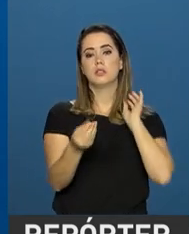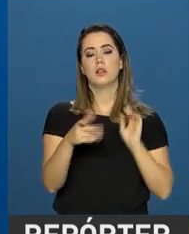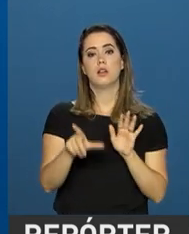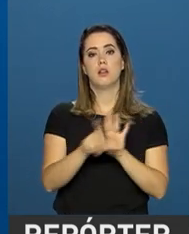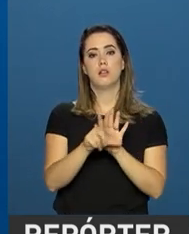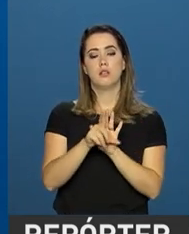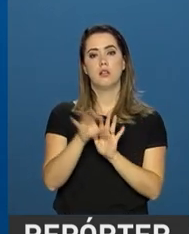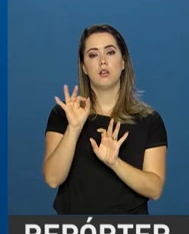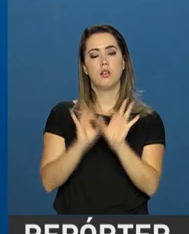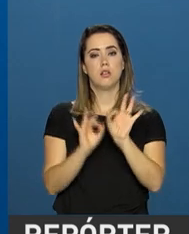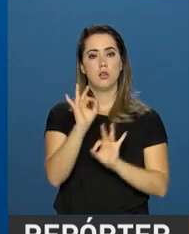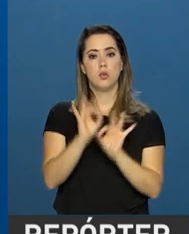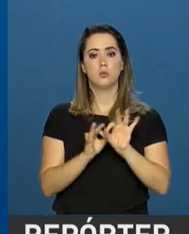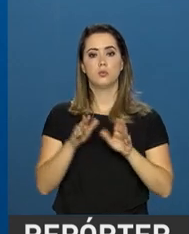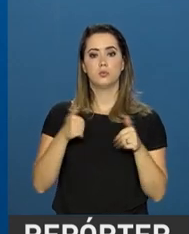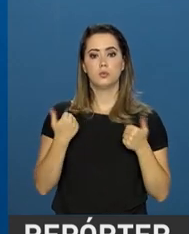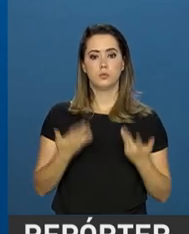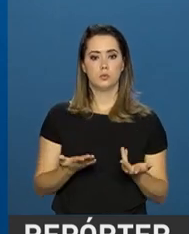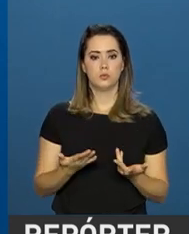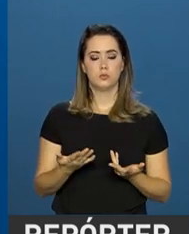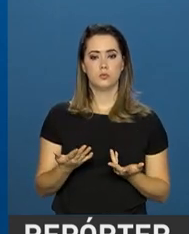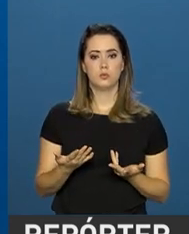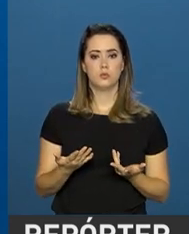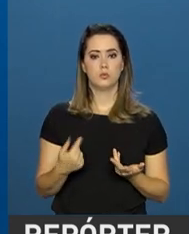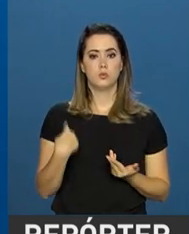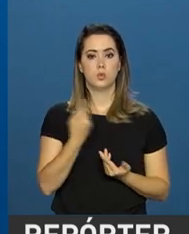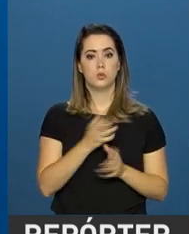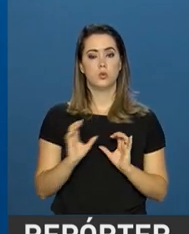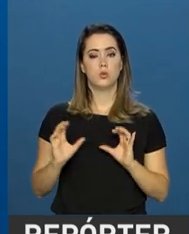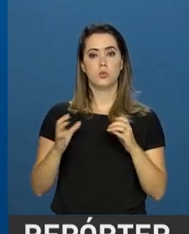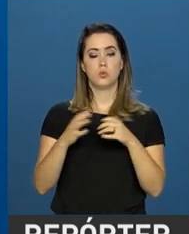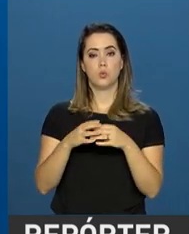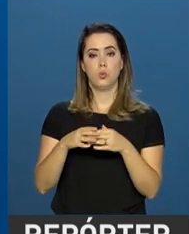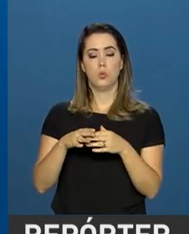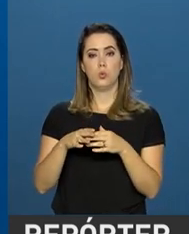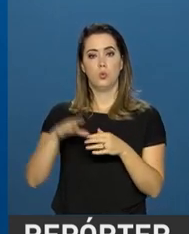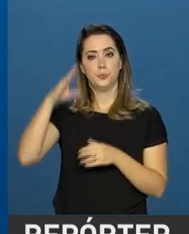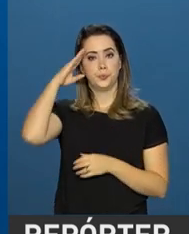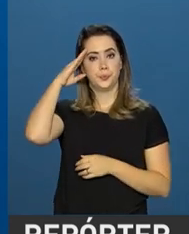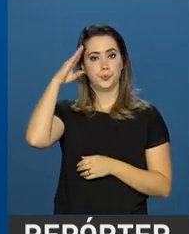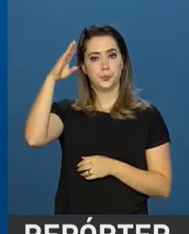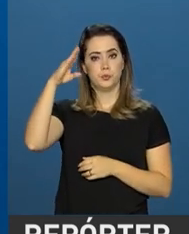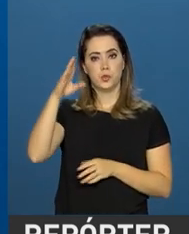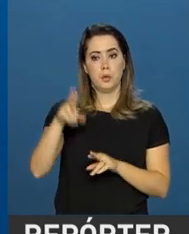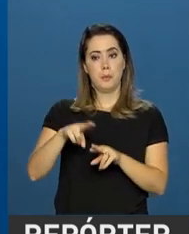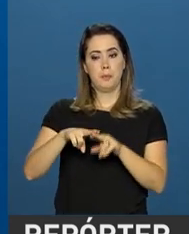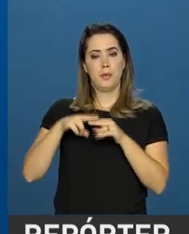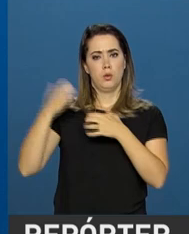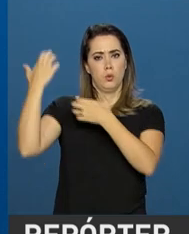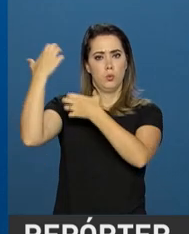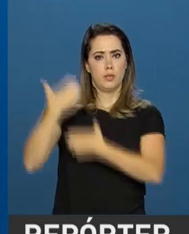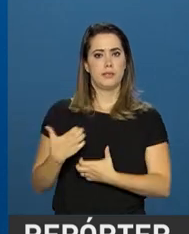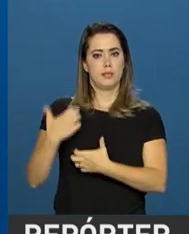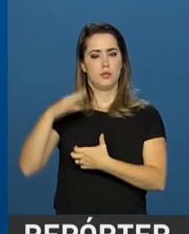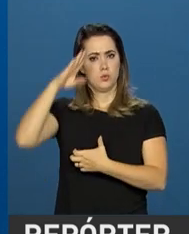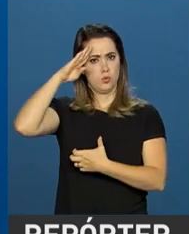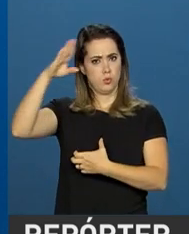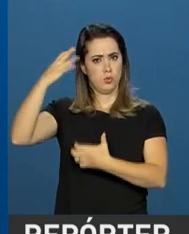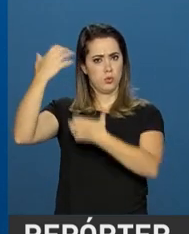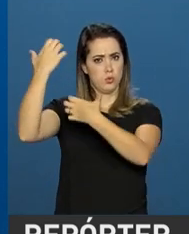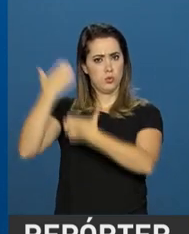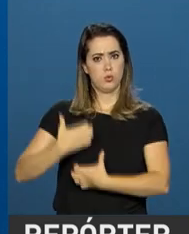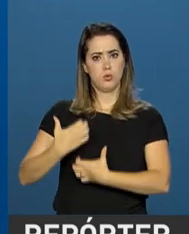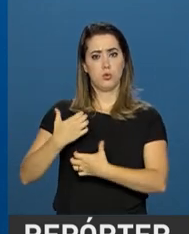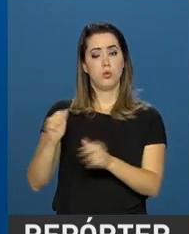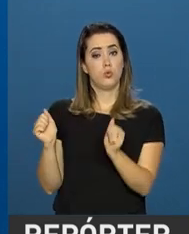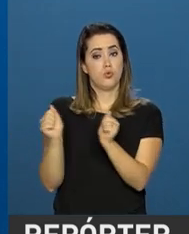ordem, e que, portanto, as Forças Armadas, através do Exército Brasileiro, colocaram